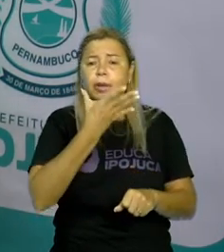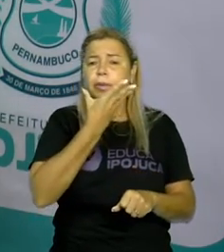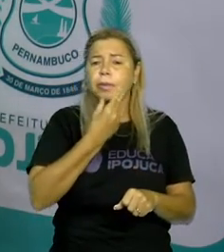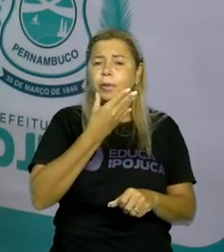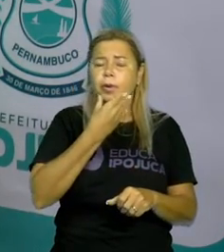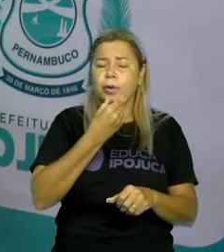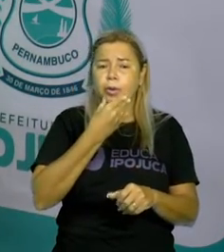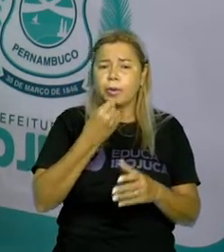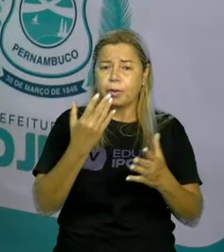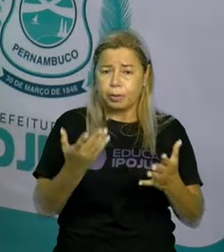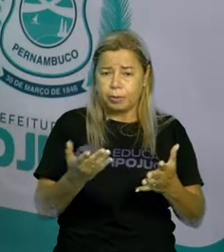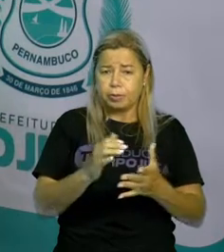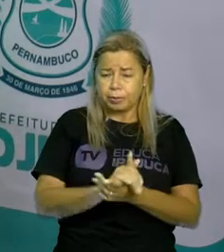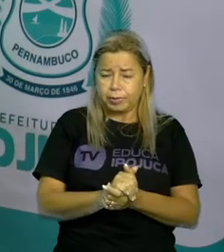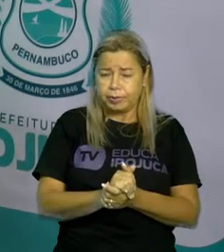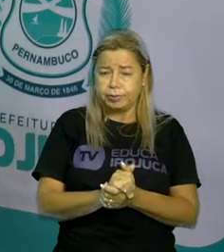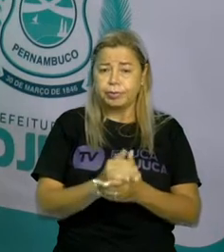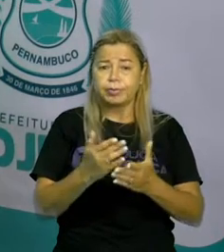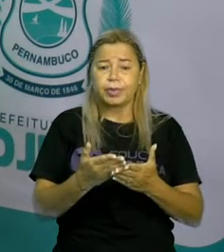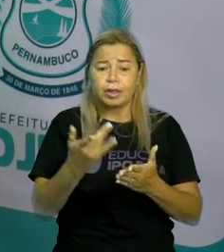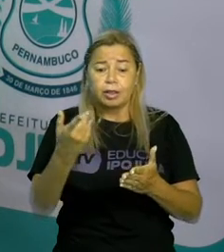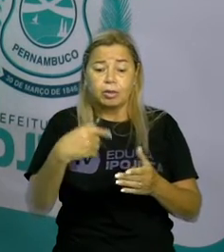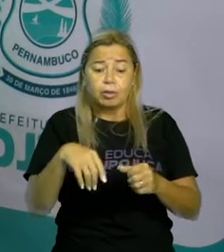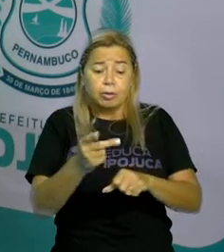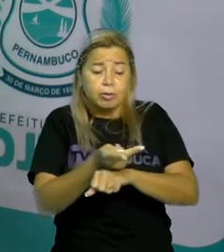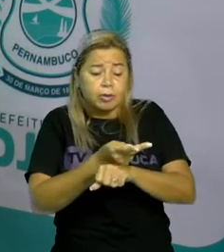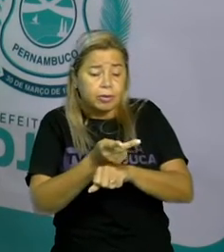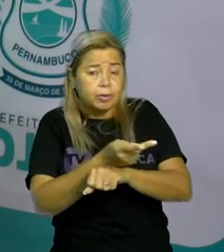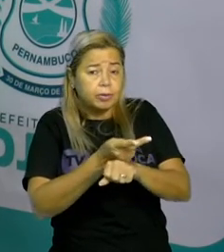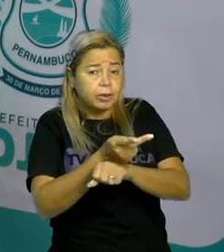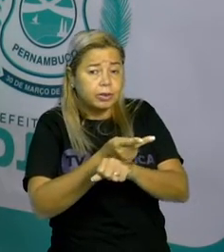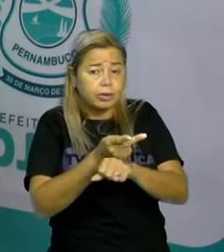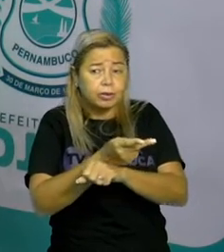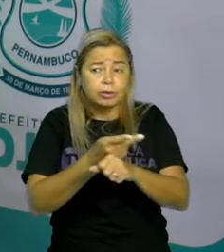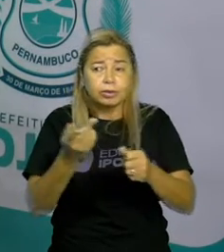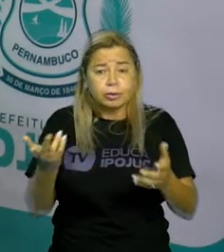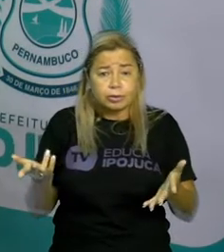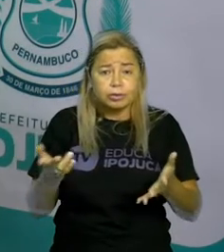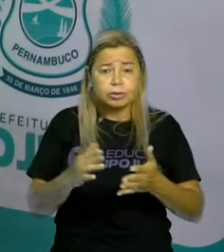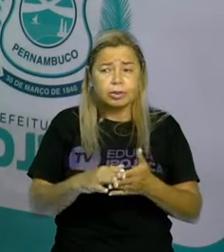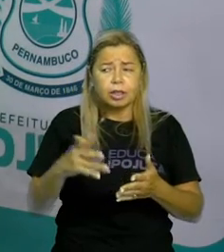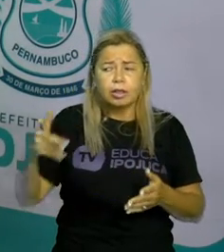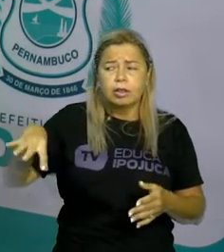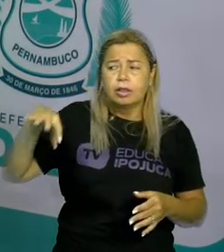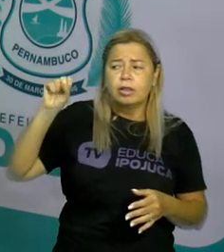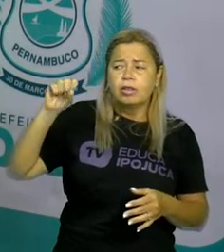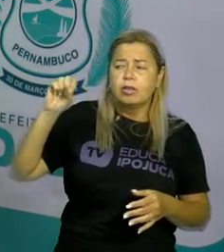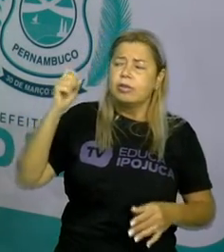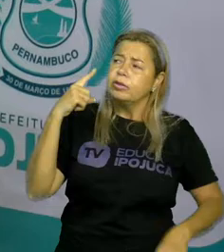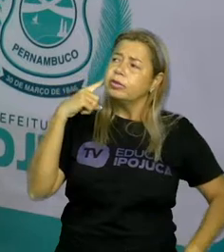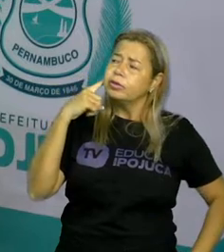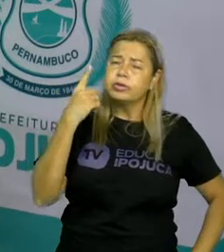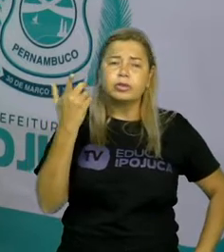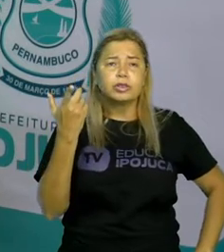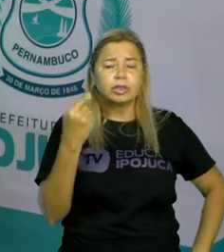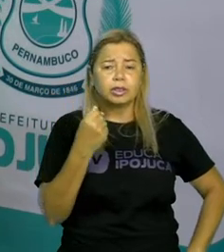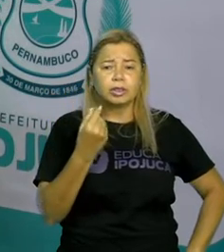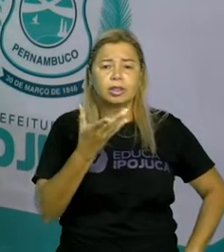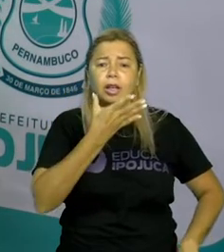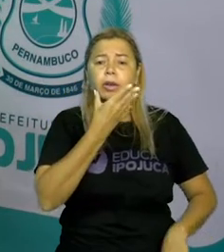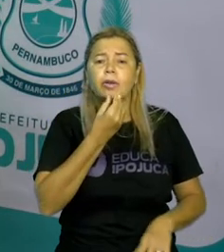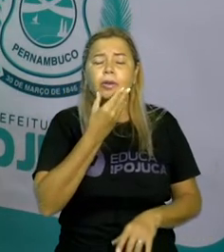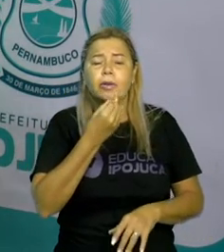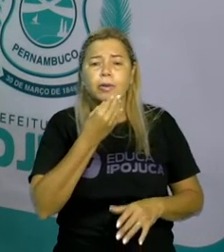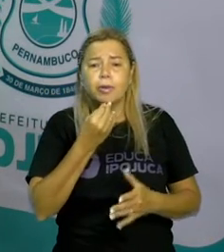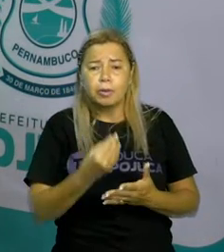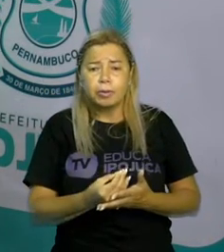tais palavras no dicionário. Os meninos vão procurar de acordo com o que ele escuta. No exemplo da palavra homem,